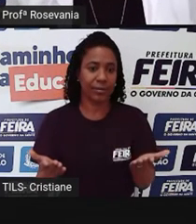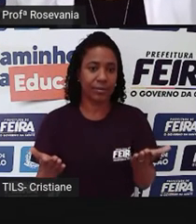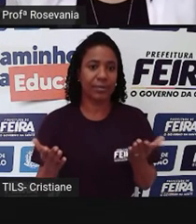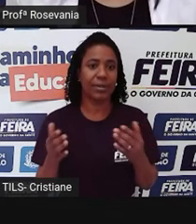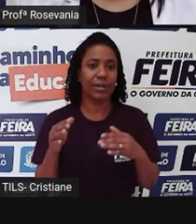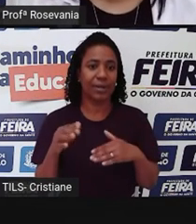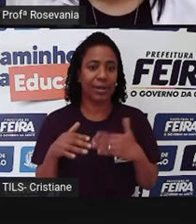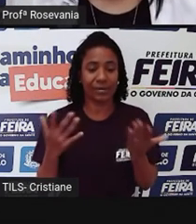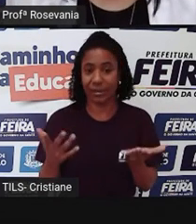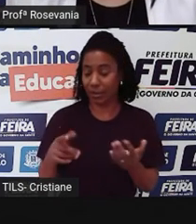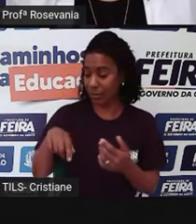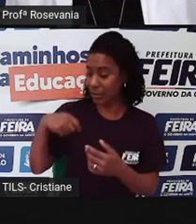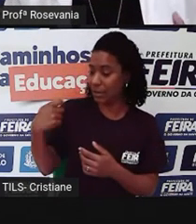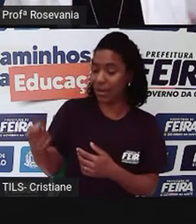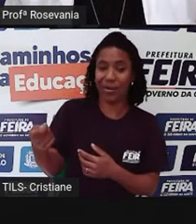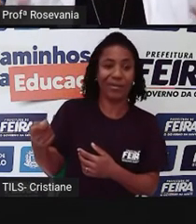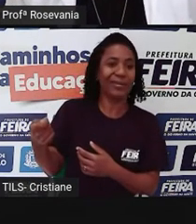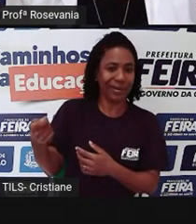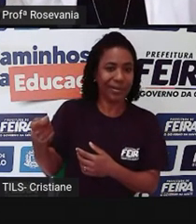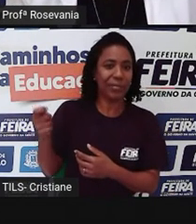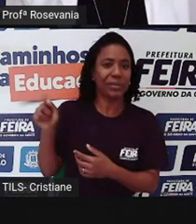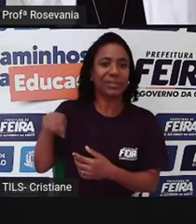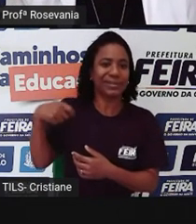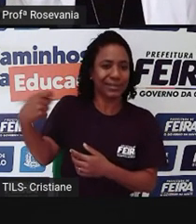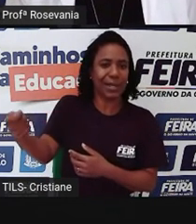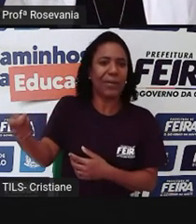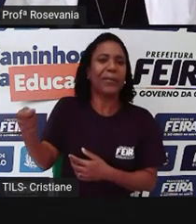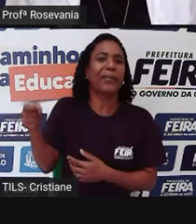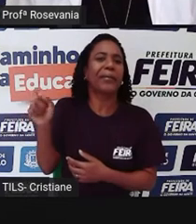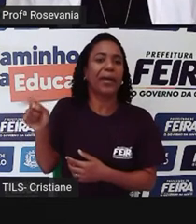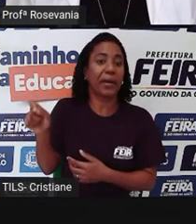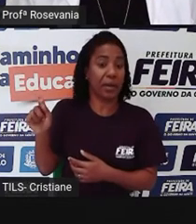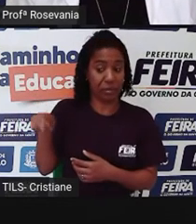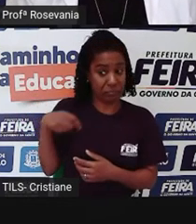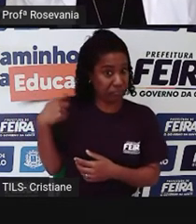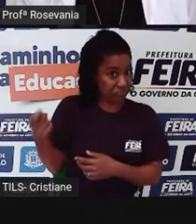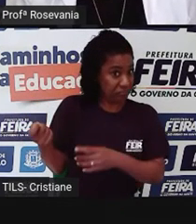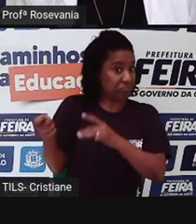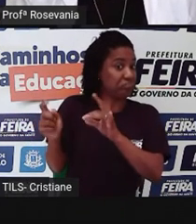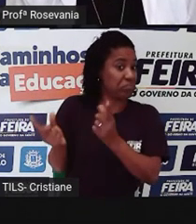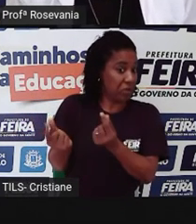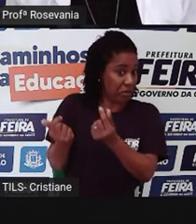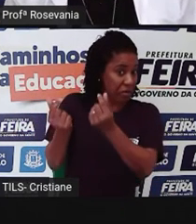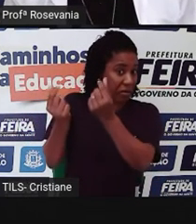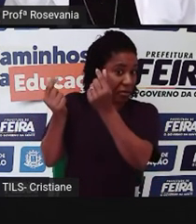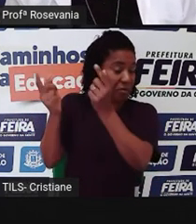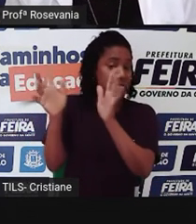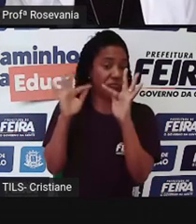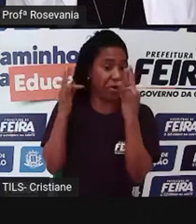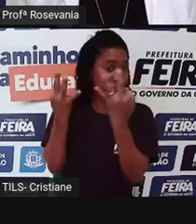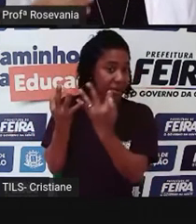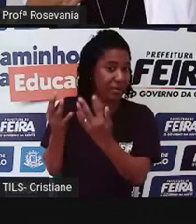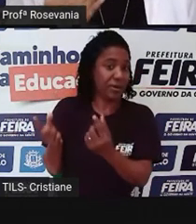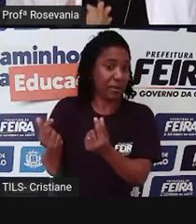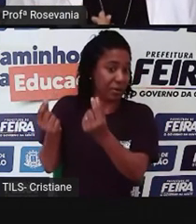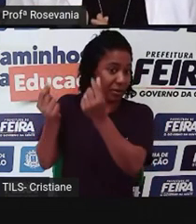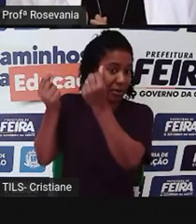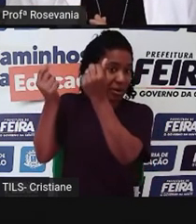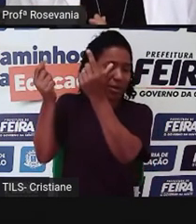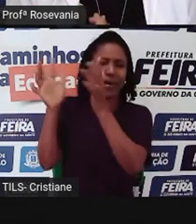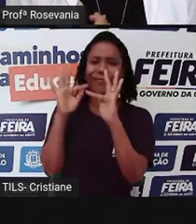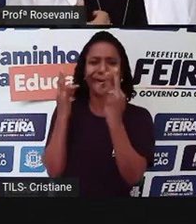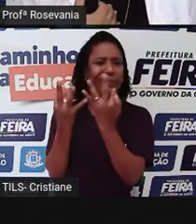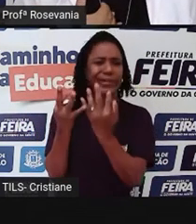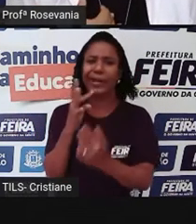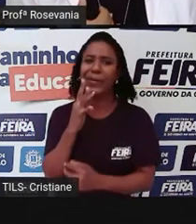filho de doutor fulano de tal, mesmo que nem saiba quem é seu pai. Então, na realidade, essa sociedade de consumo que cada dia que